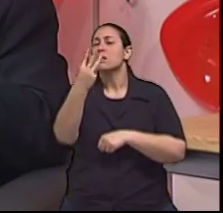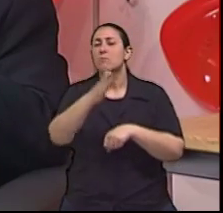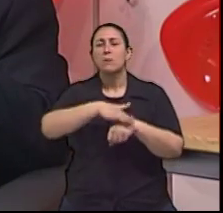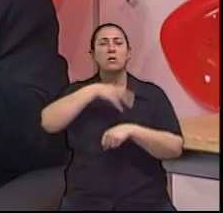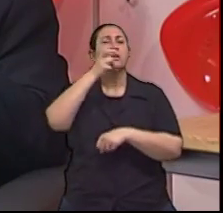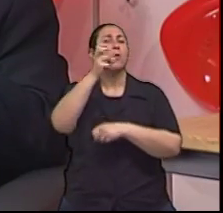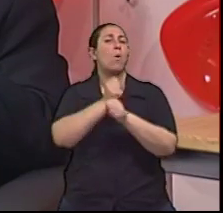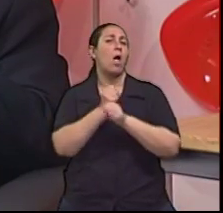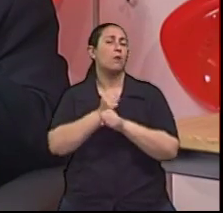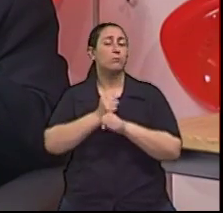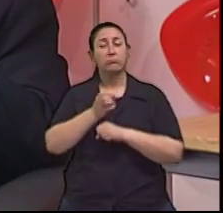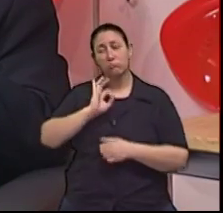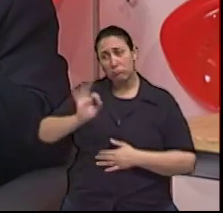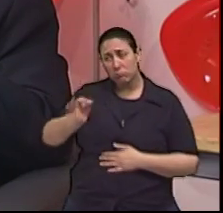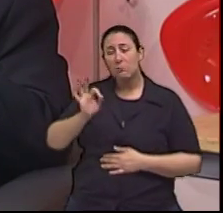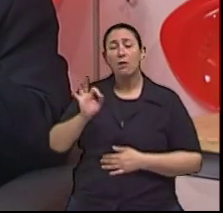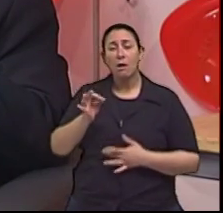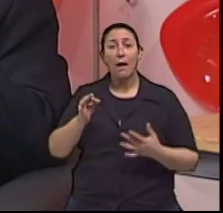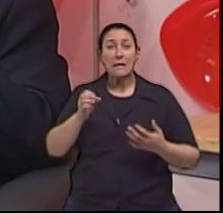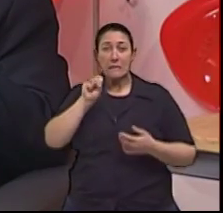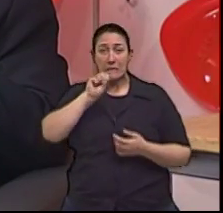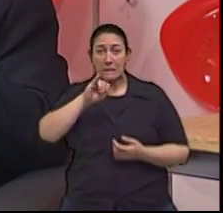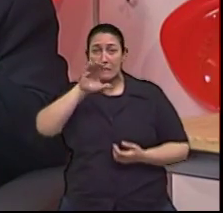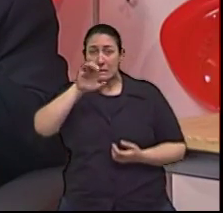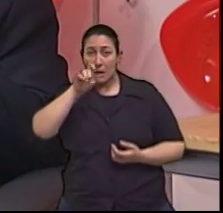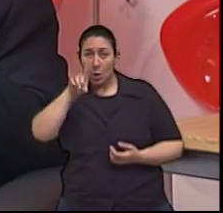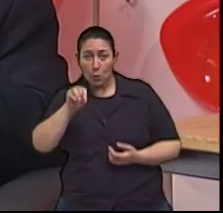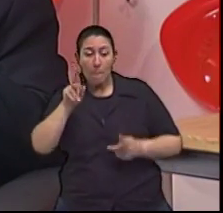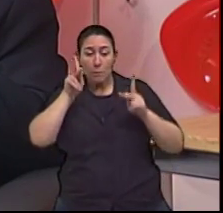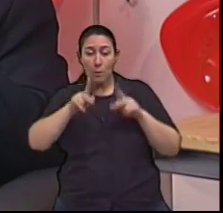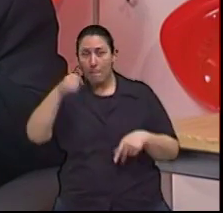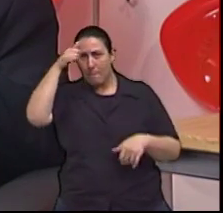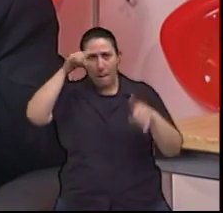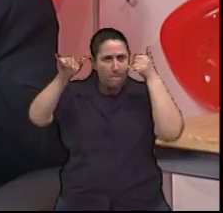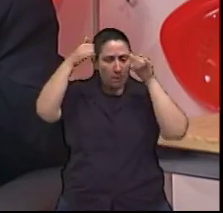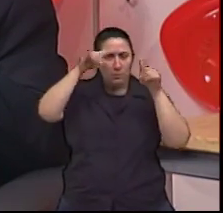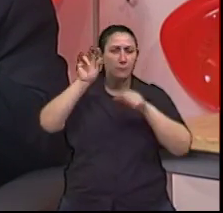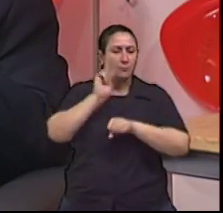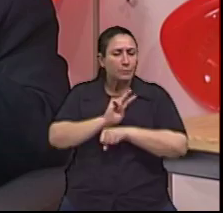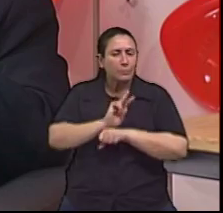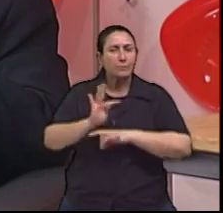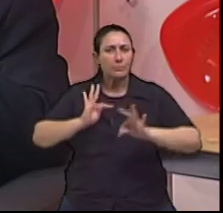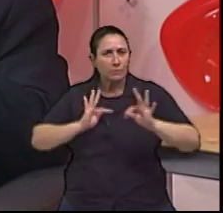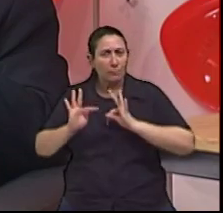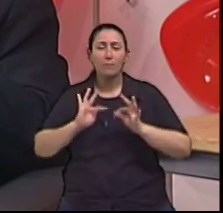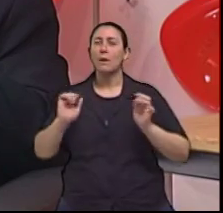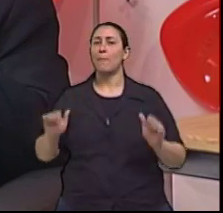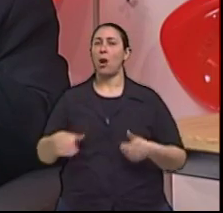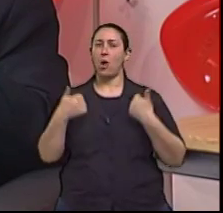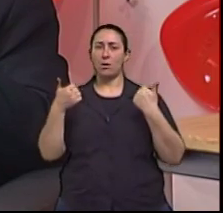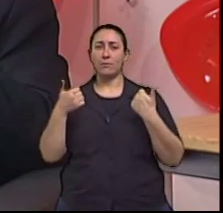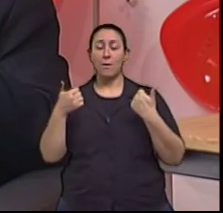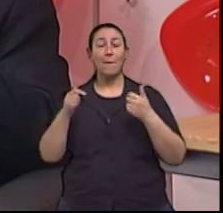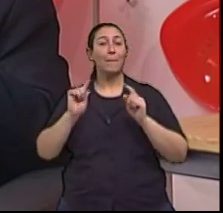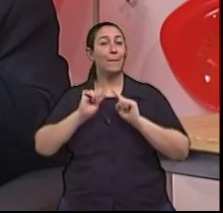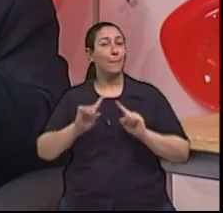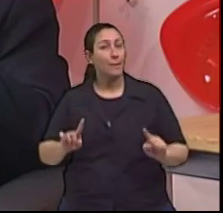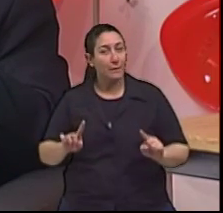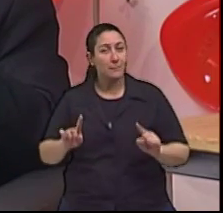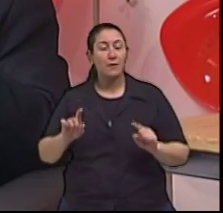Sem dúvida. Quanto mais cedo começar a prevenção e o tratamento, melhor. Entretanto,